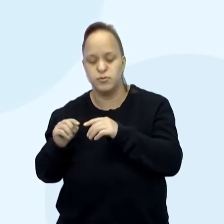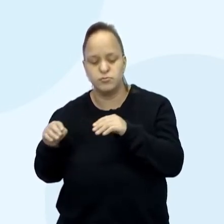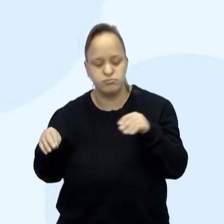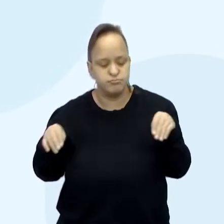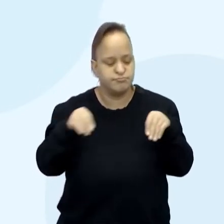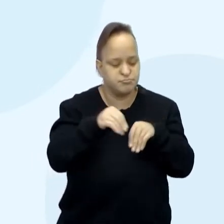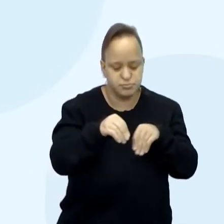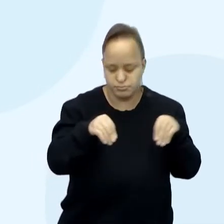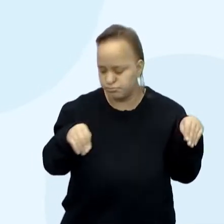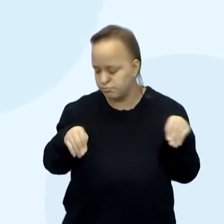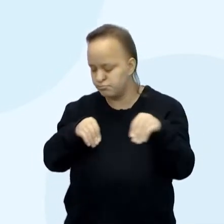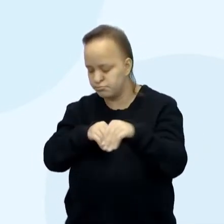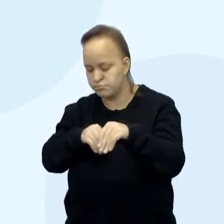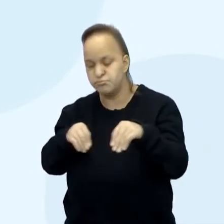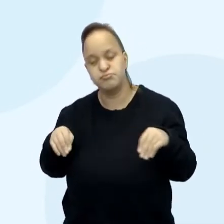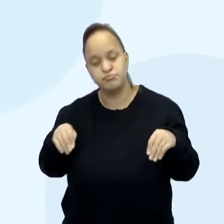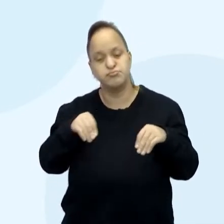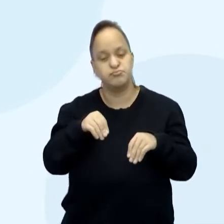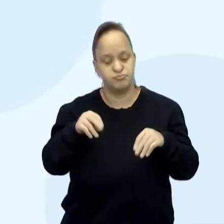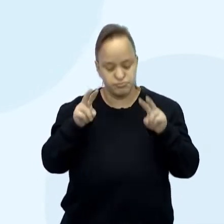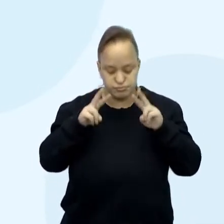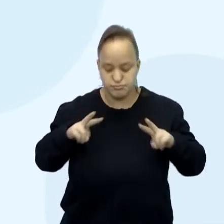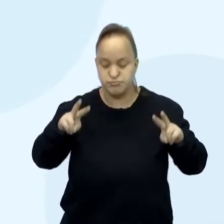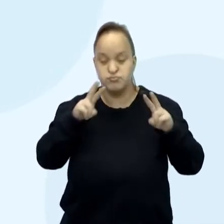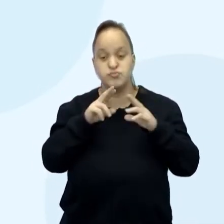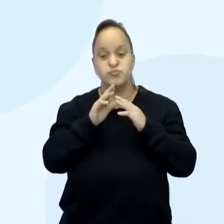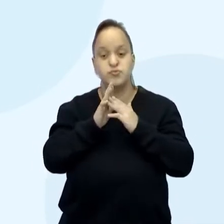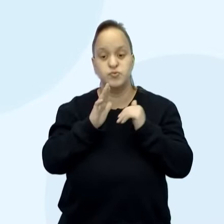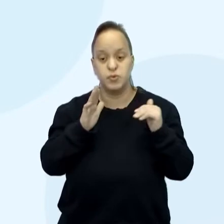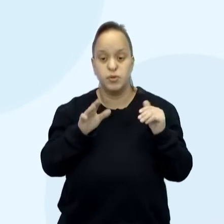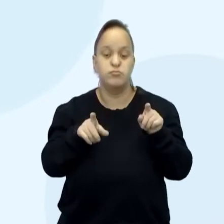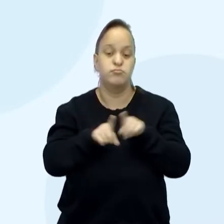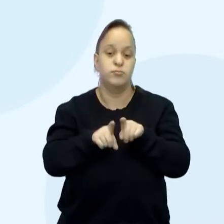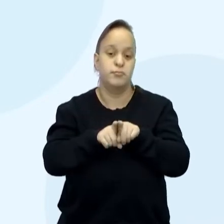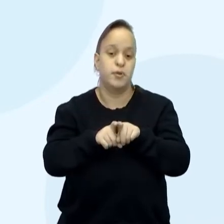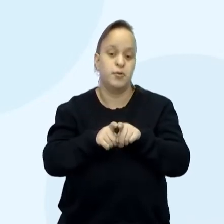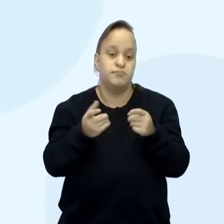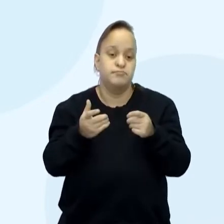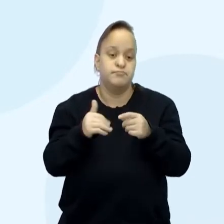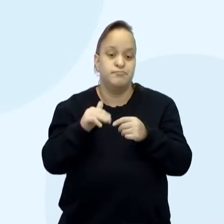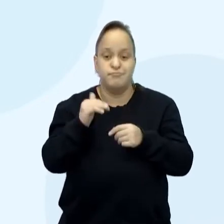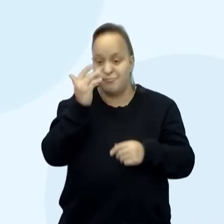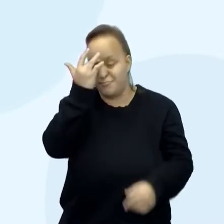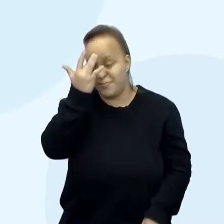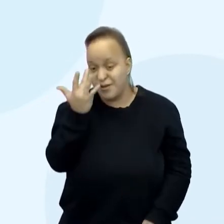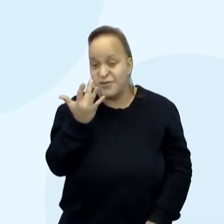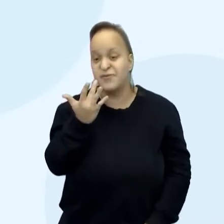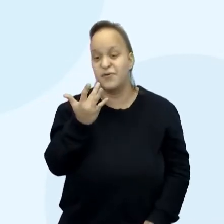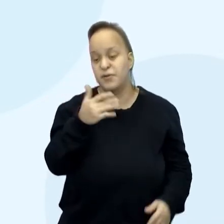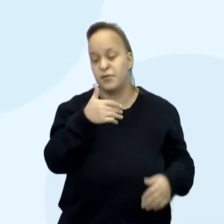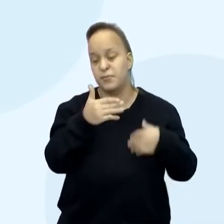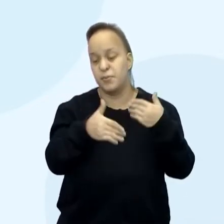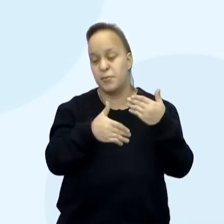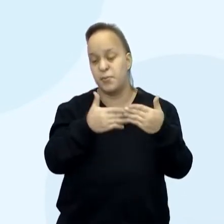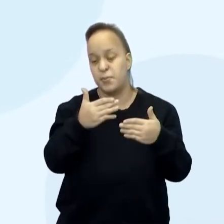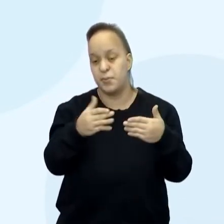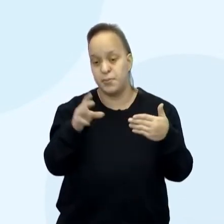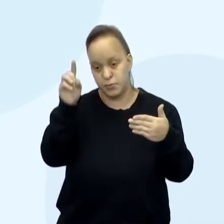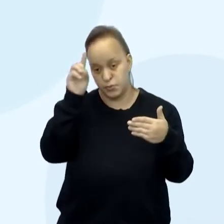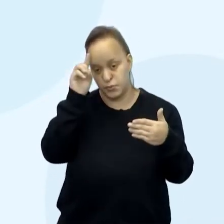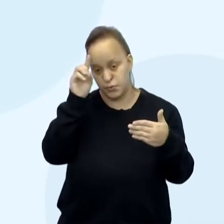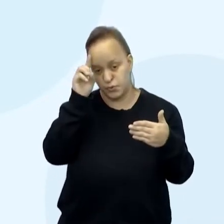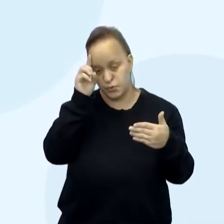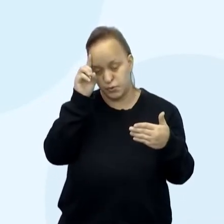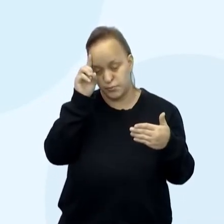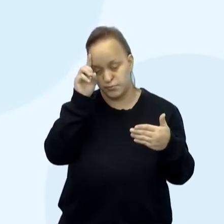estabelecendo relações estéticas e funcionais em relação ao que se pretende produzir. Aí, esse aí é